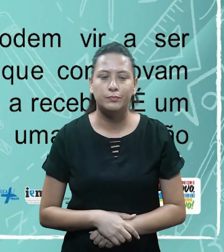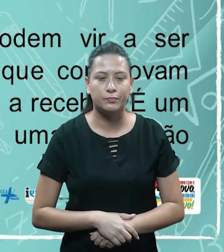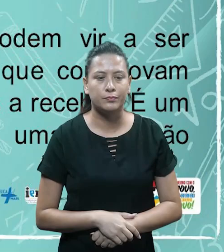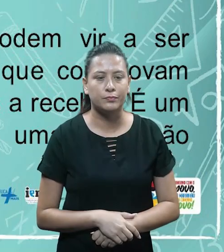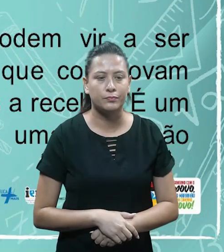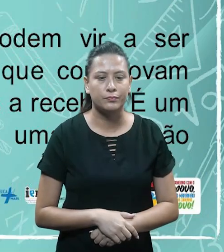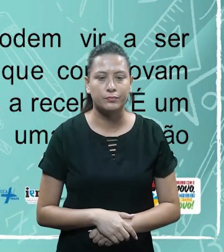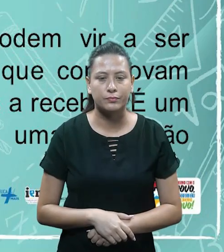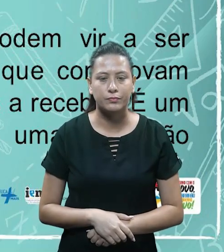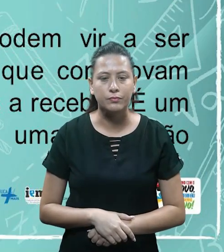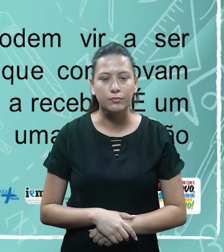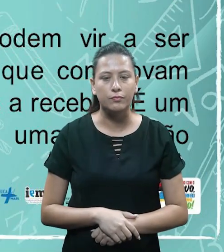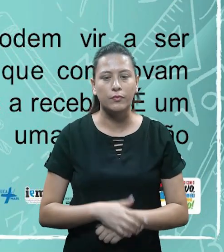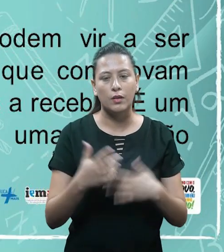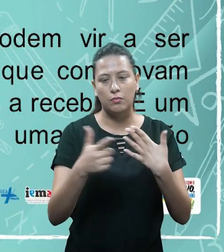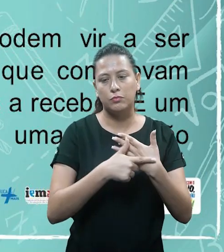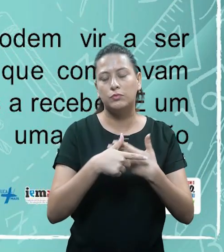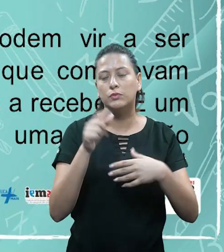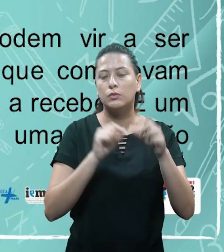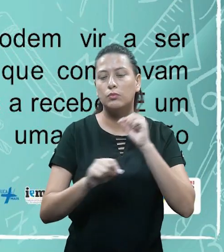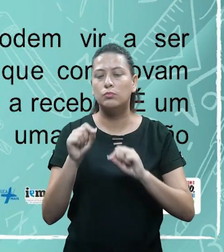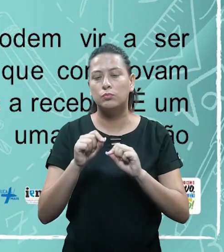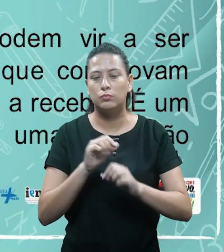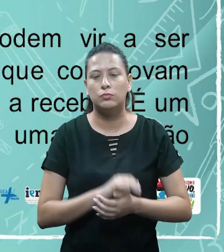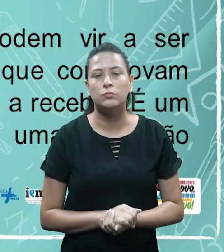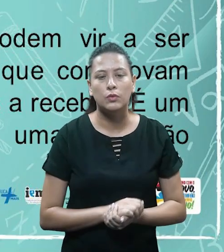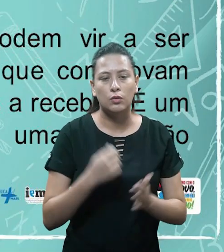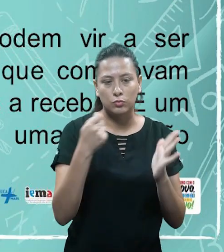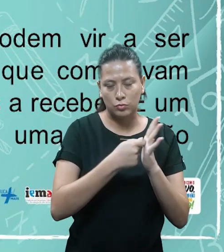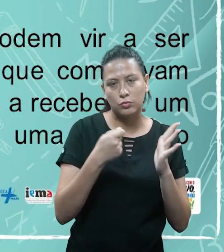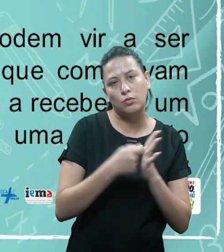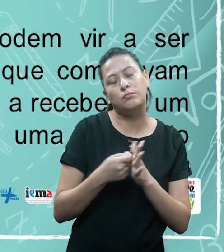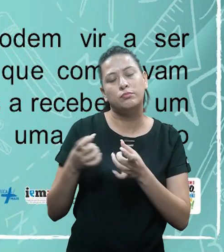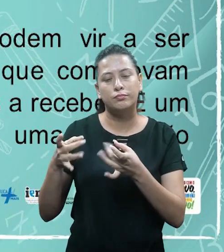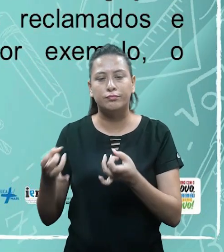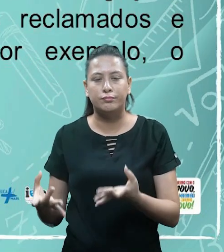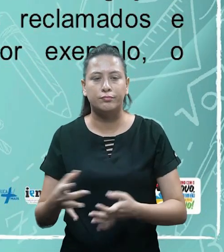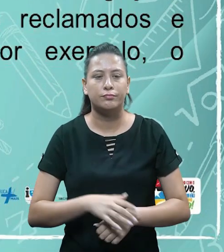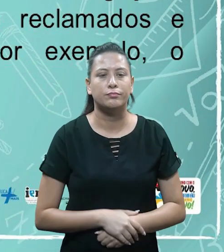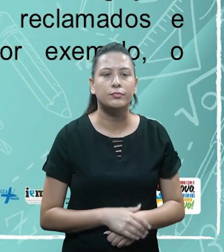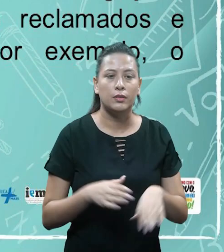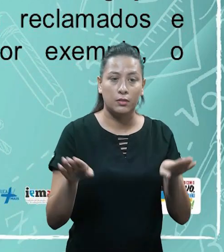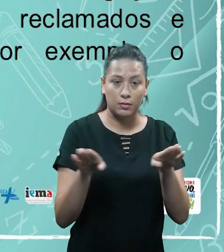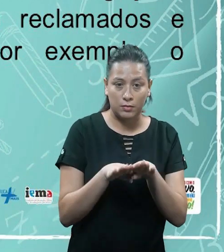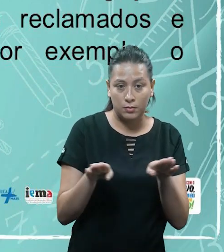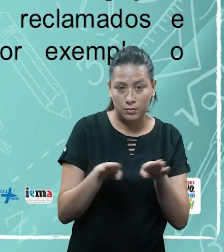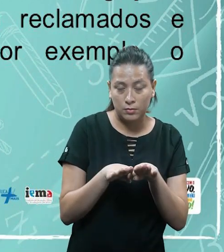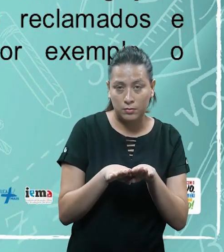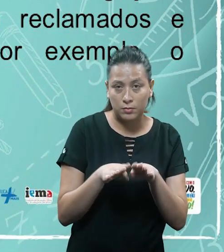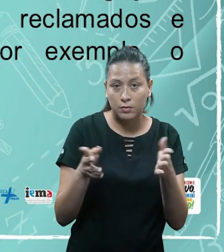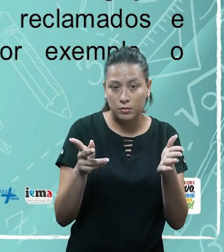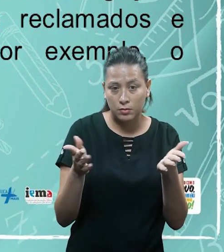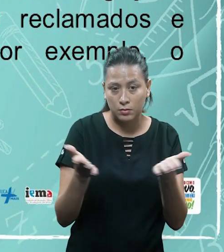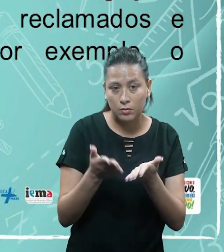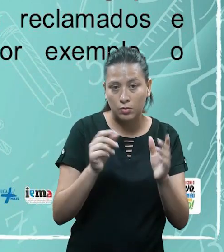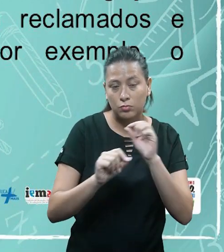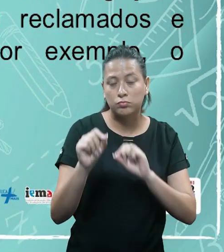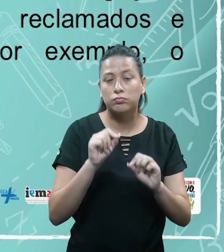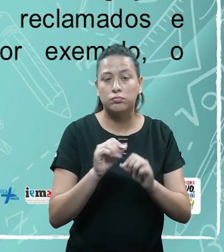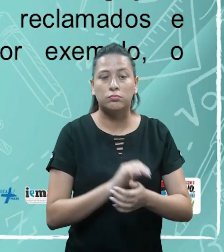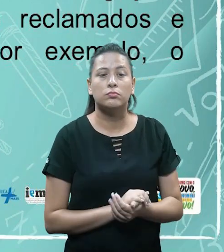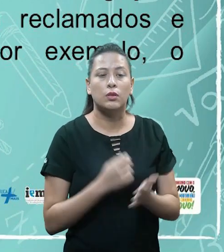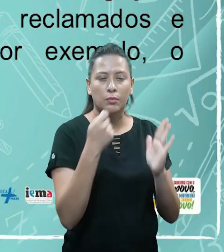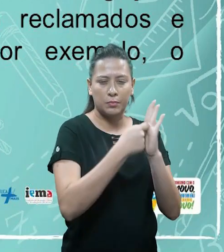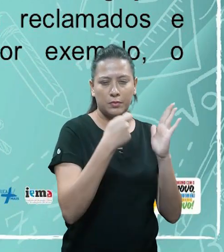instrumento que serve para a cobrança de uma operação comercial de venda, ok? Então vamos lá. E agora nós vamos para obrigações.